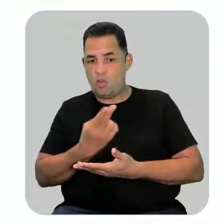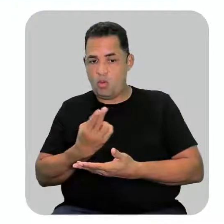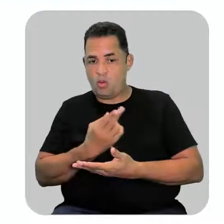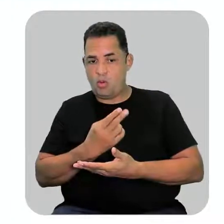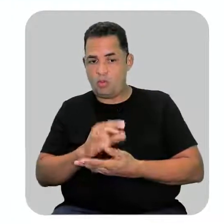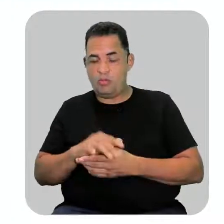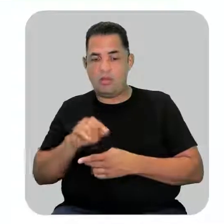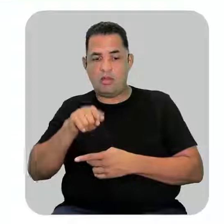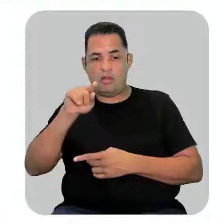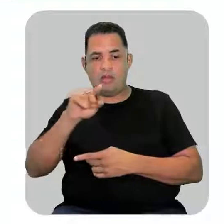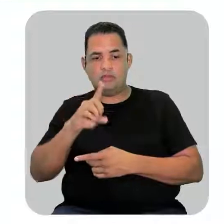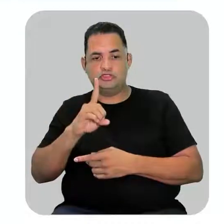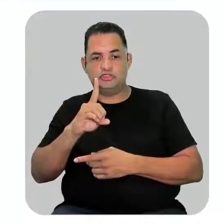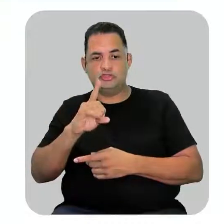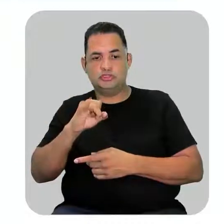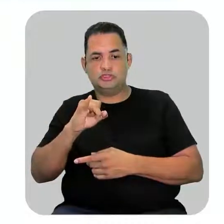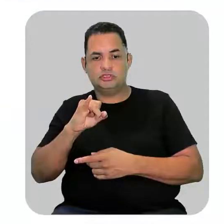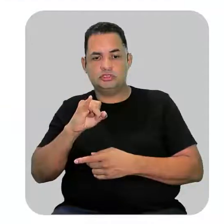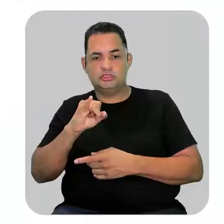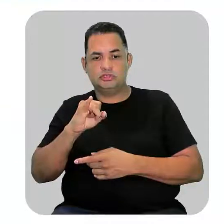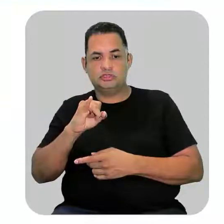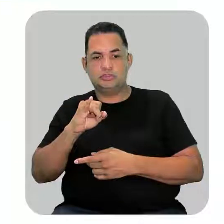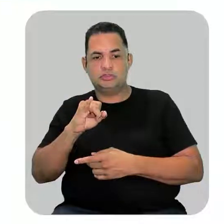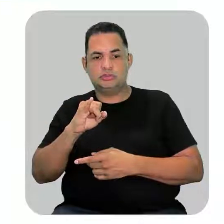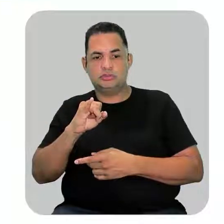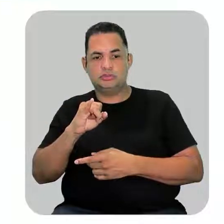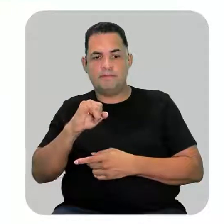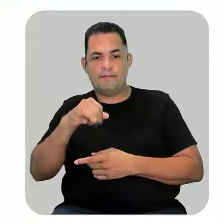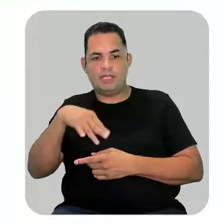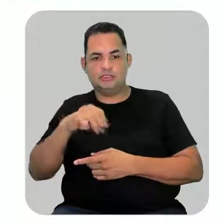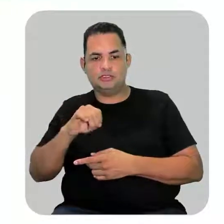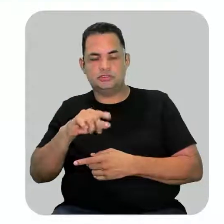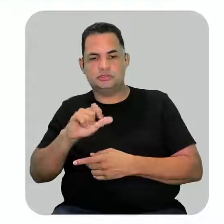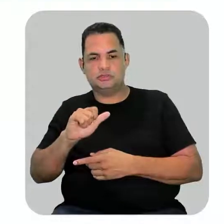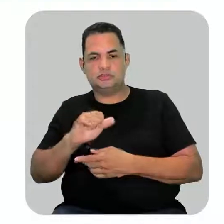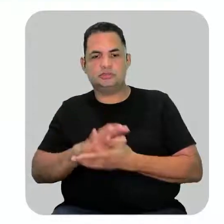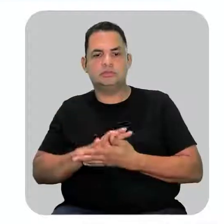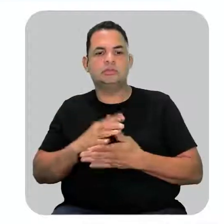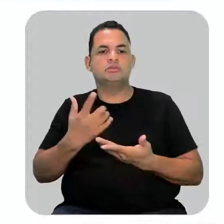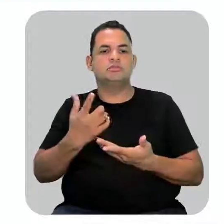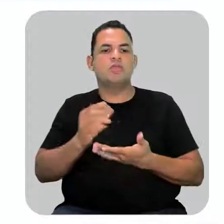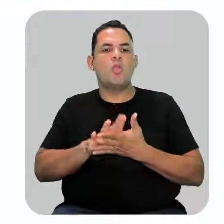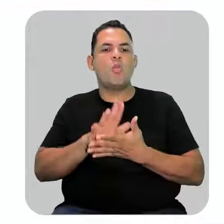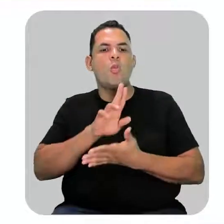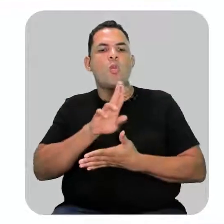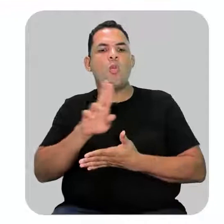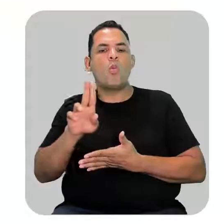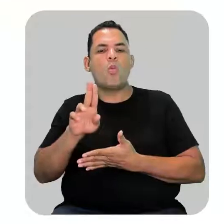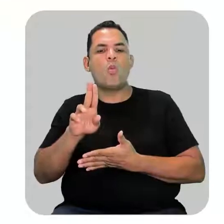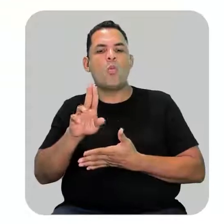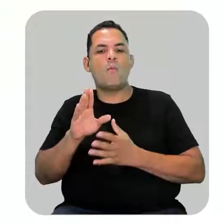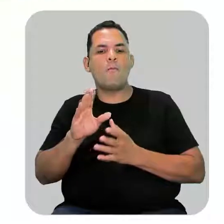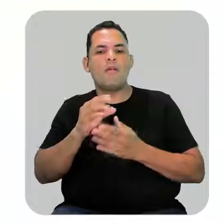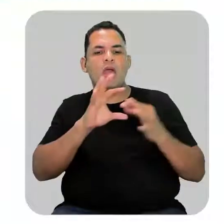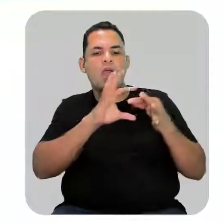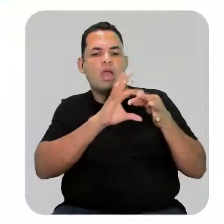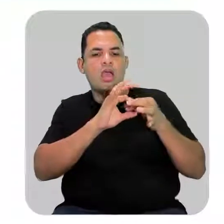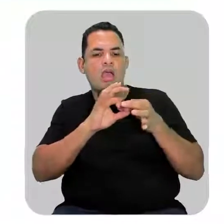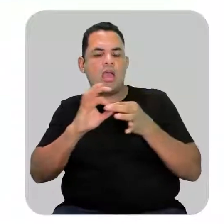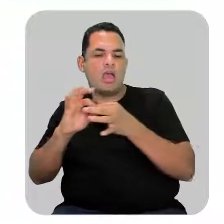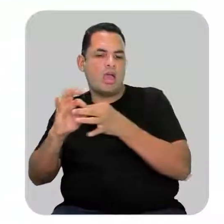de o nome da ramificação que é metil e aí eu vou dar o nome da minha cadeia principal